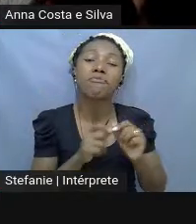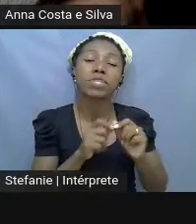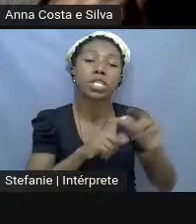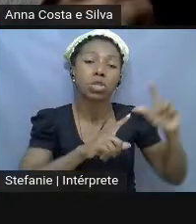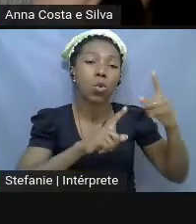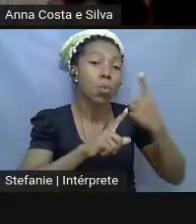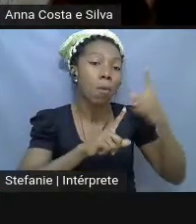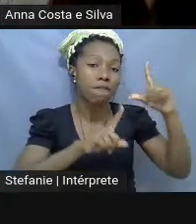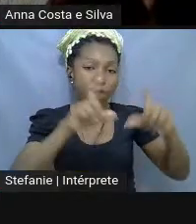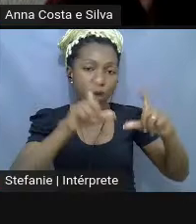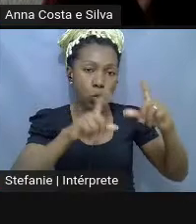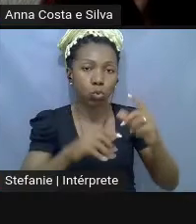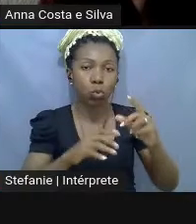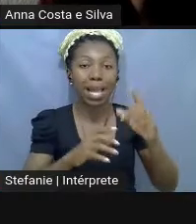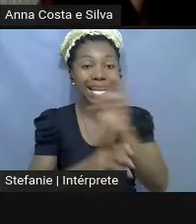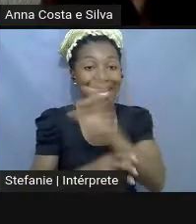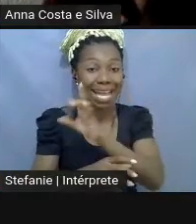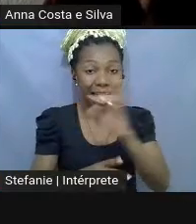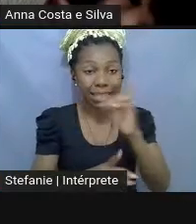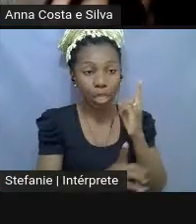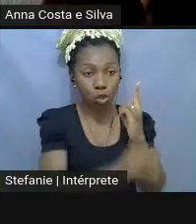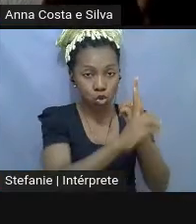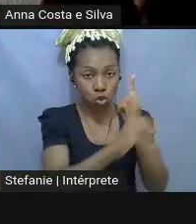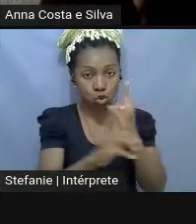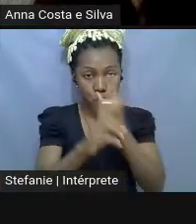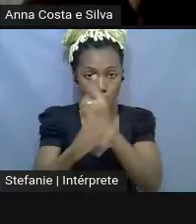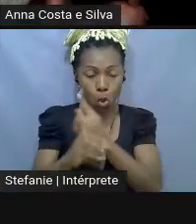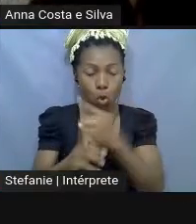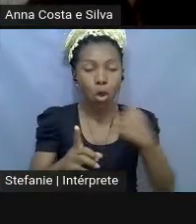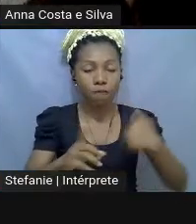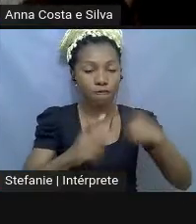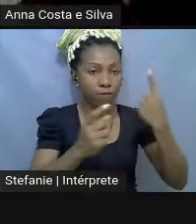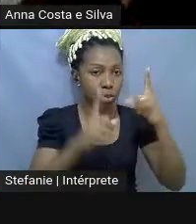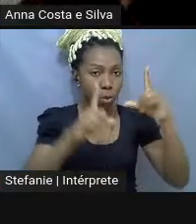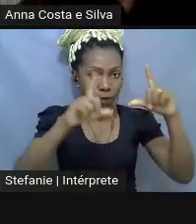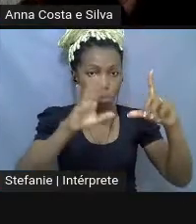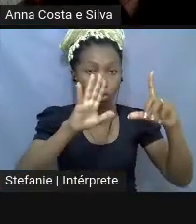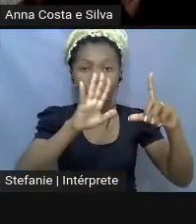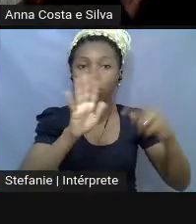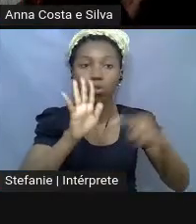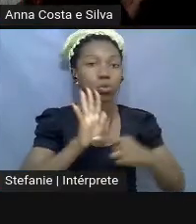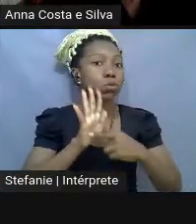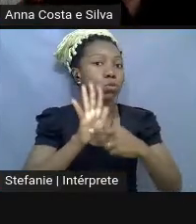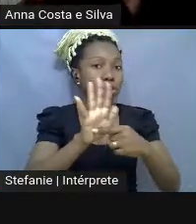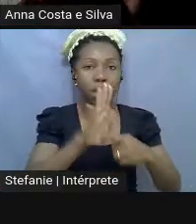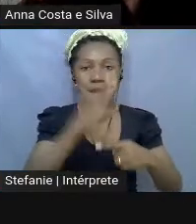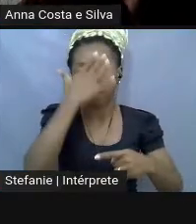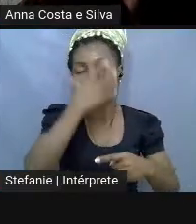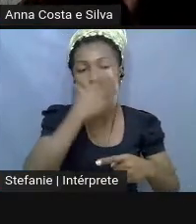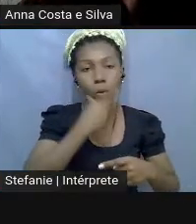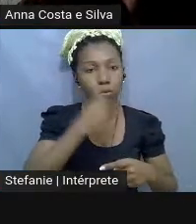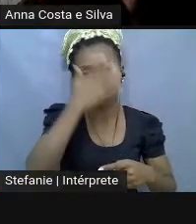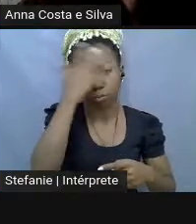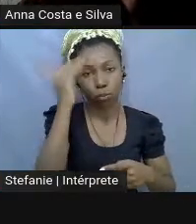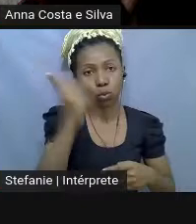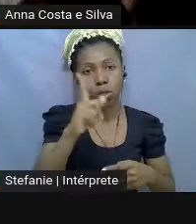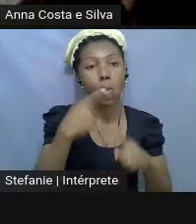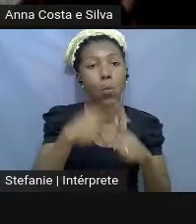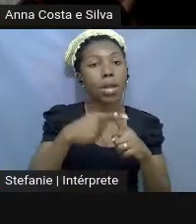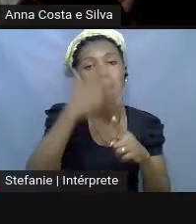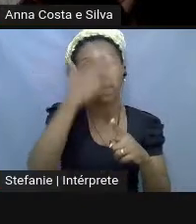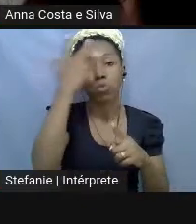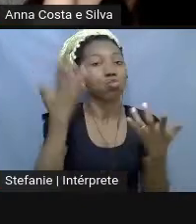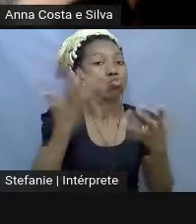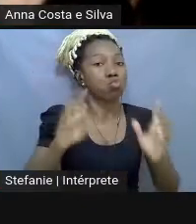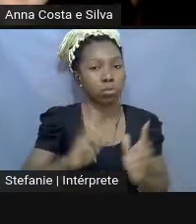encontro e essas fotos nunca revelavam a identidade das pessoas porque muita gente quis ficar anônima. E também desenvolvi essa série de